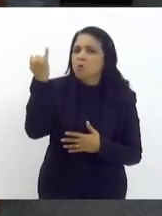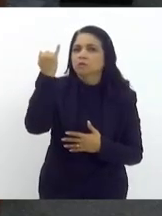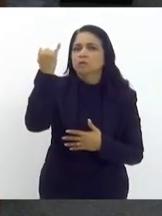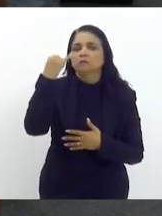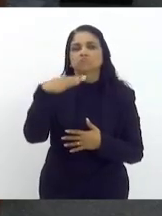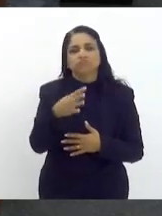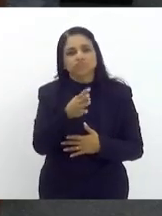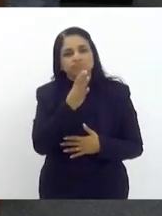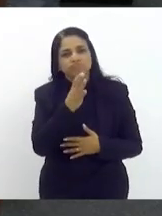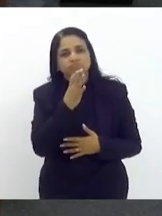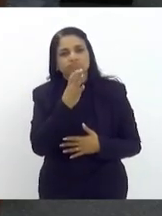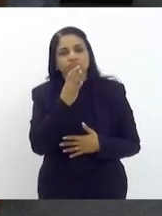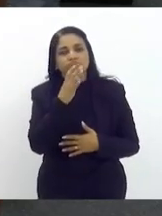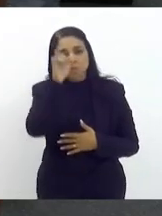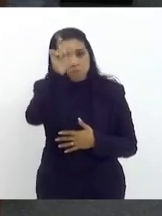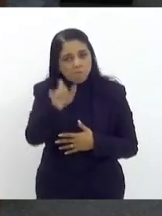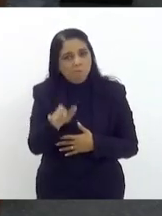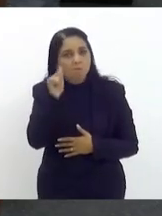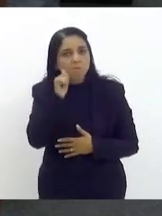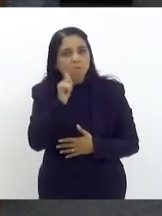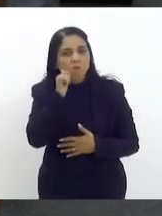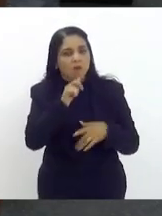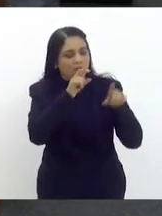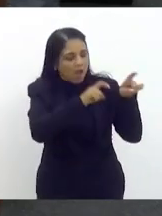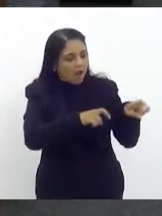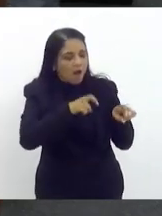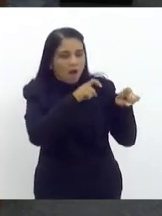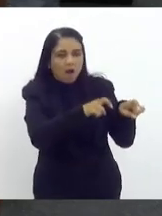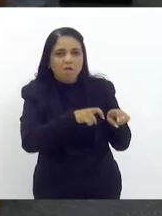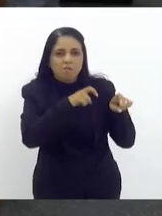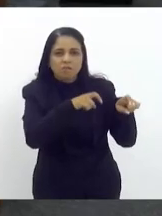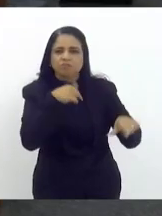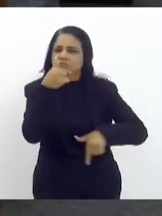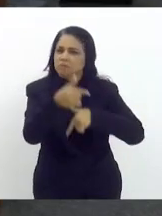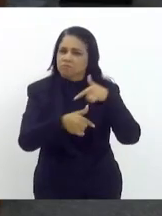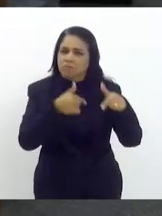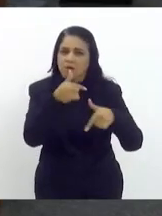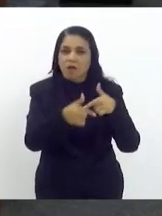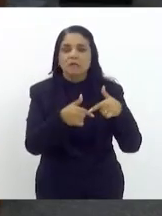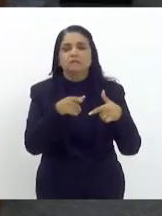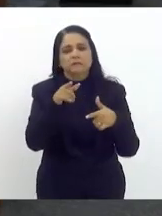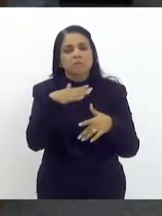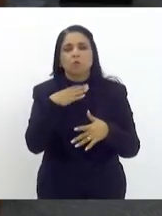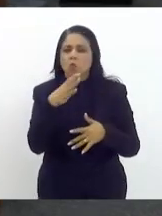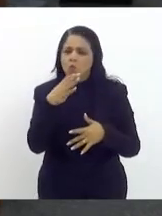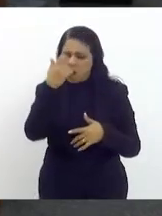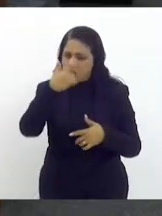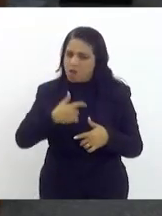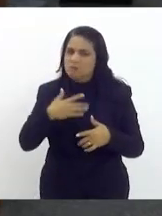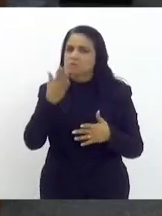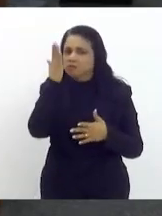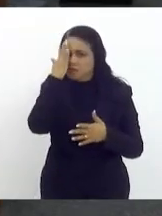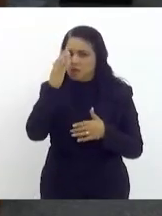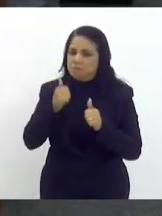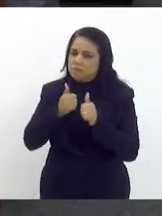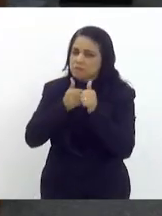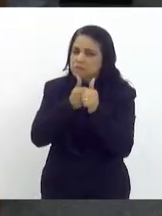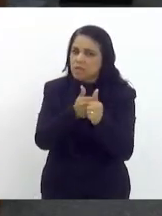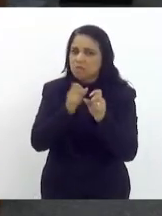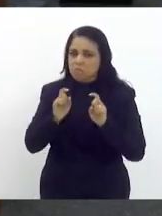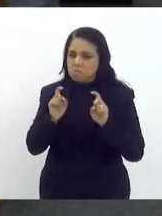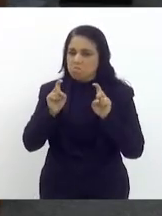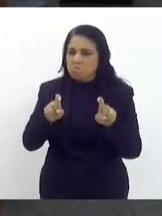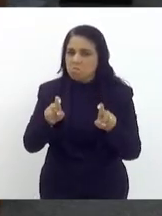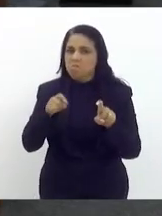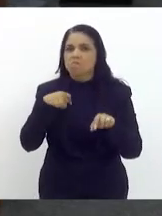reconhecimento da mulher do campo e quem me conhece segue o meu mandato sabe que a minha